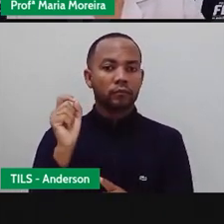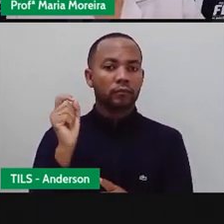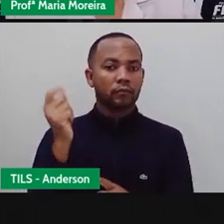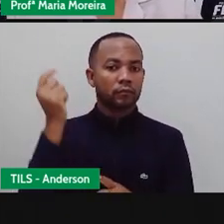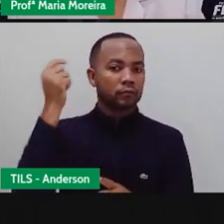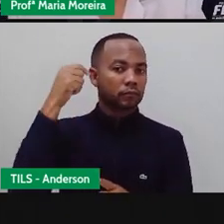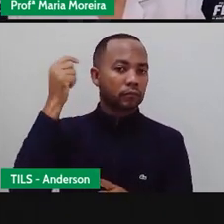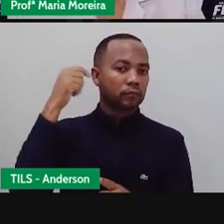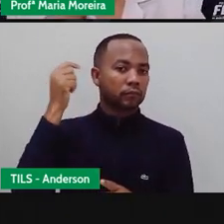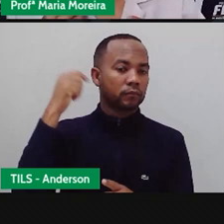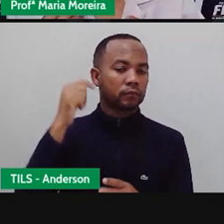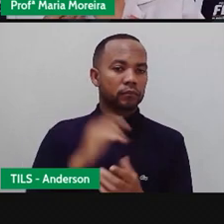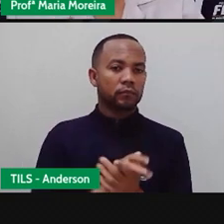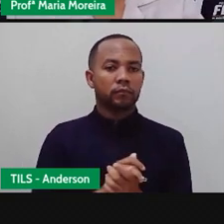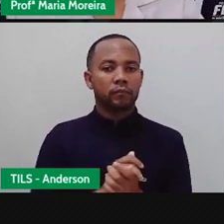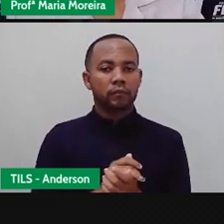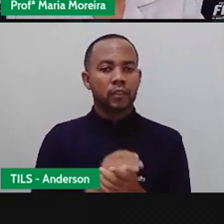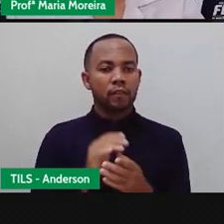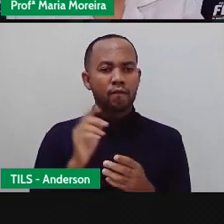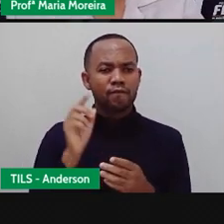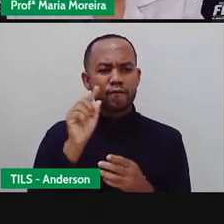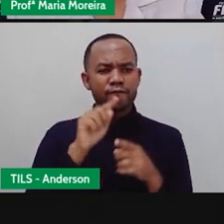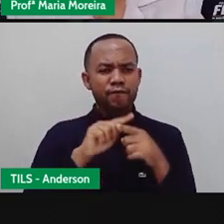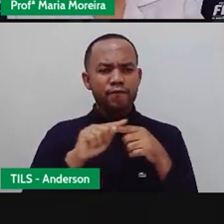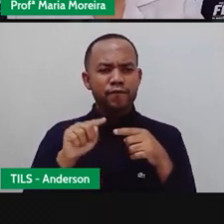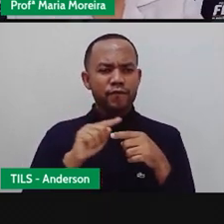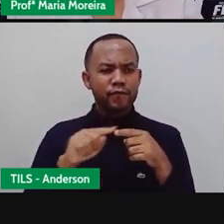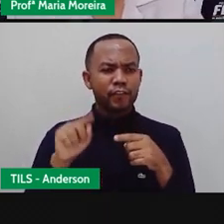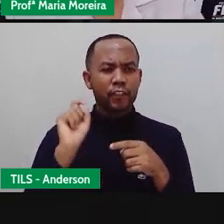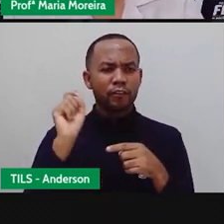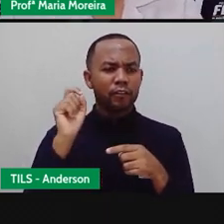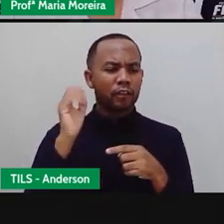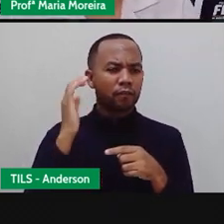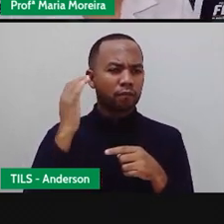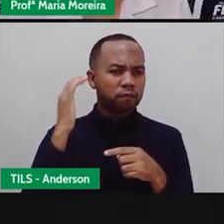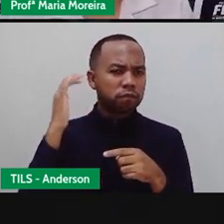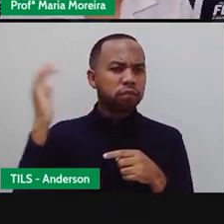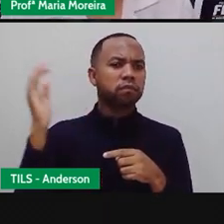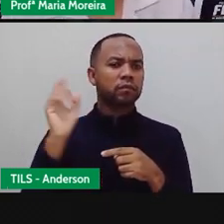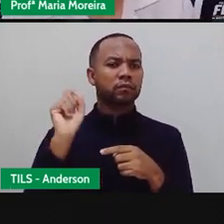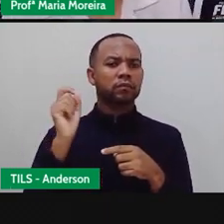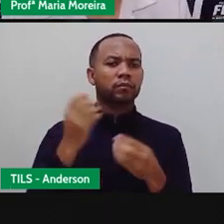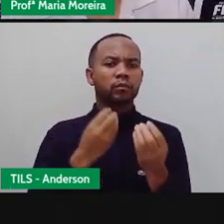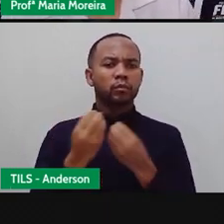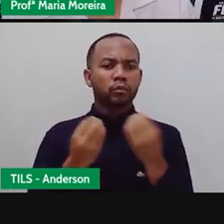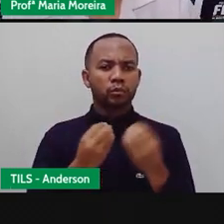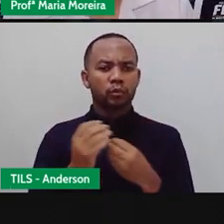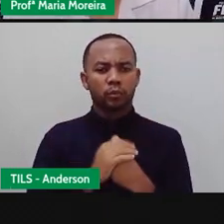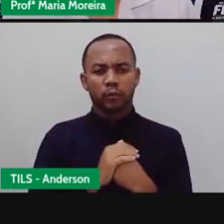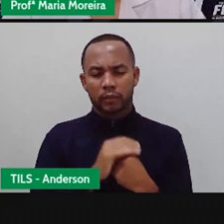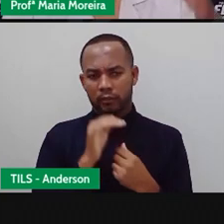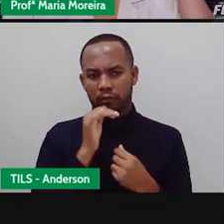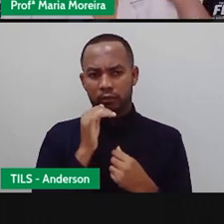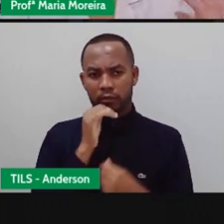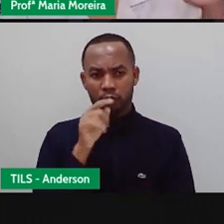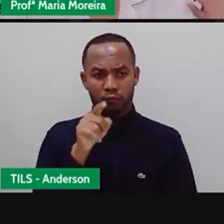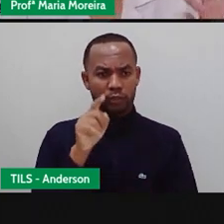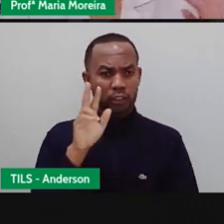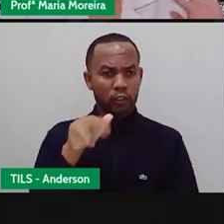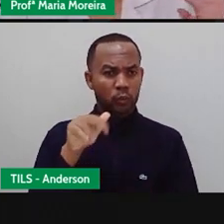Timpânica, né? Uma película fina Que vibra quando ondas sonoras chegam até ela Quem nunca ouviu aqui falar o seguinte